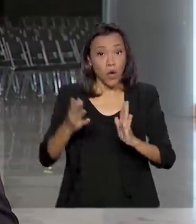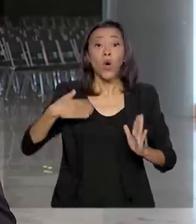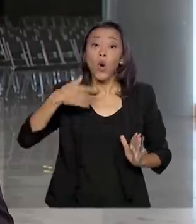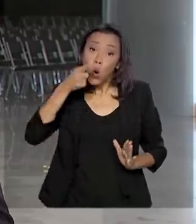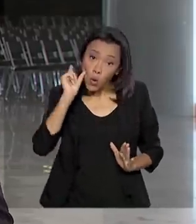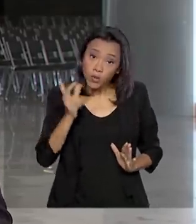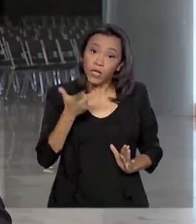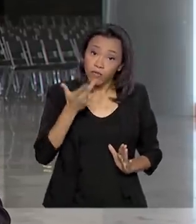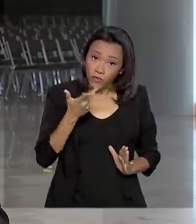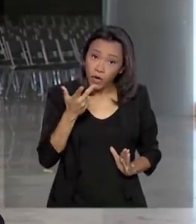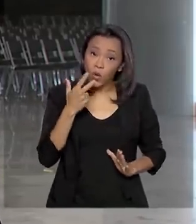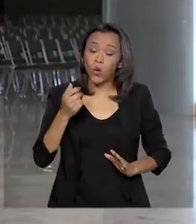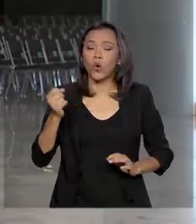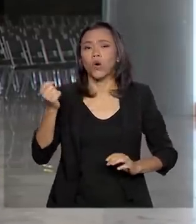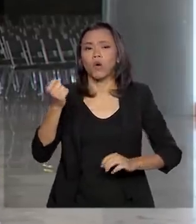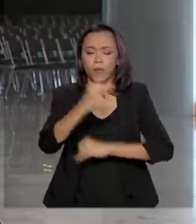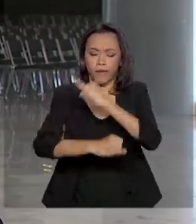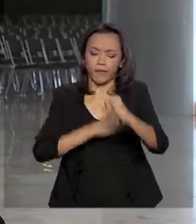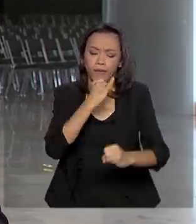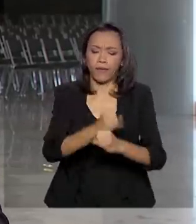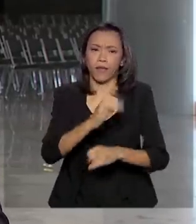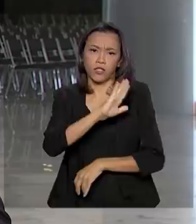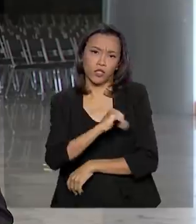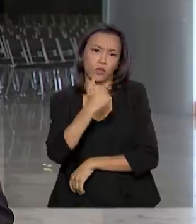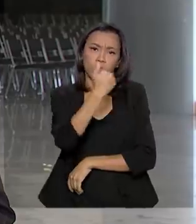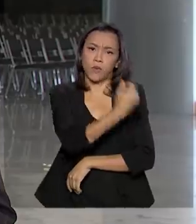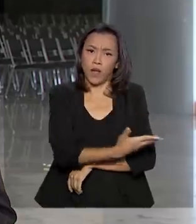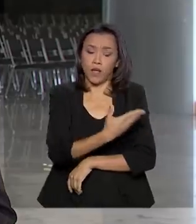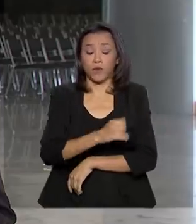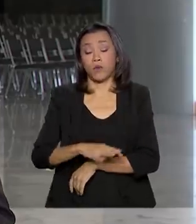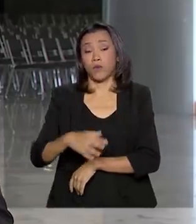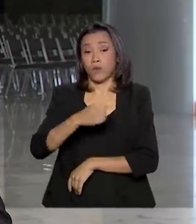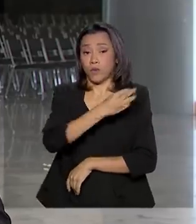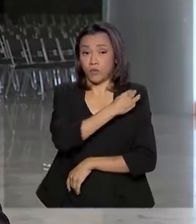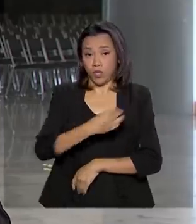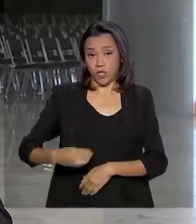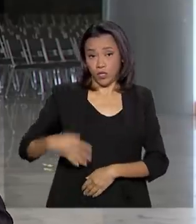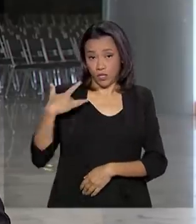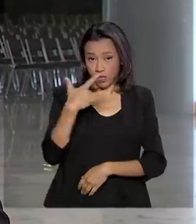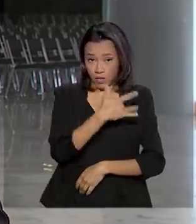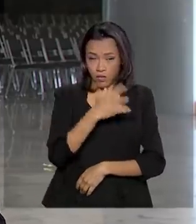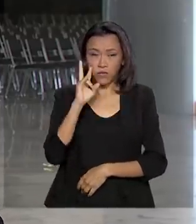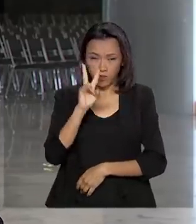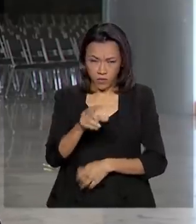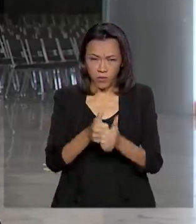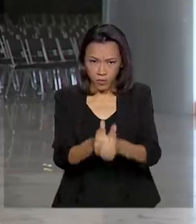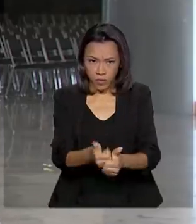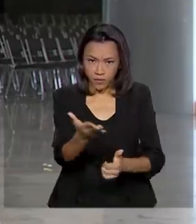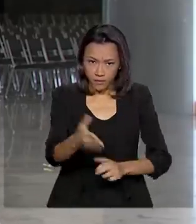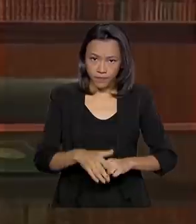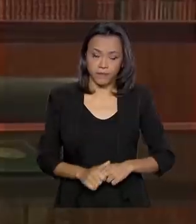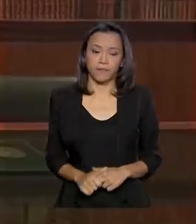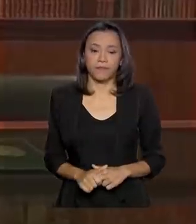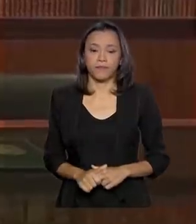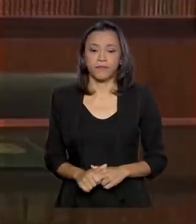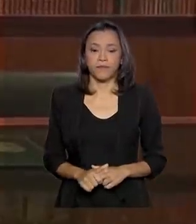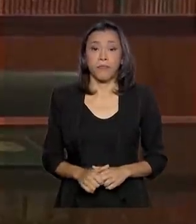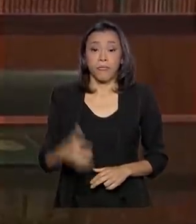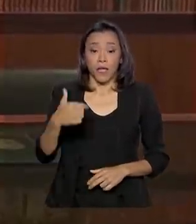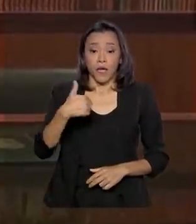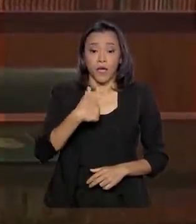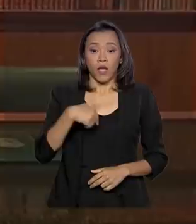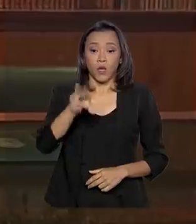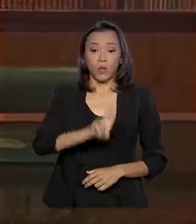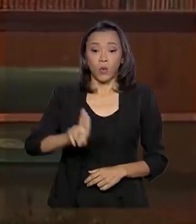assunto ao vivo pela internet ao lado do ministro da Saúde, Luiz Henrique Mandetta. Vamos ouvir. Eu estou usando